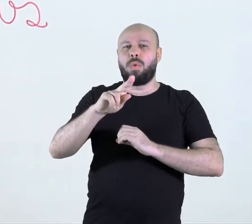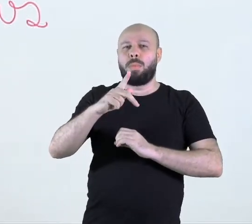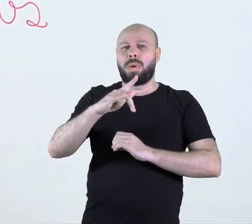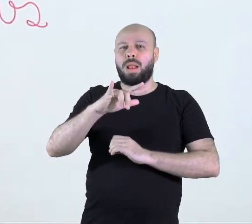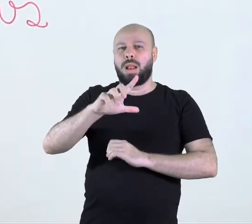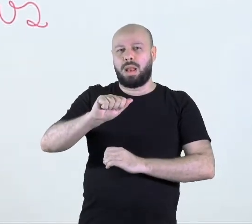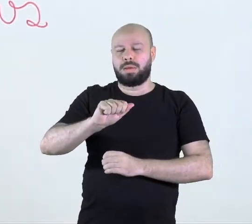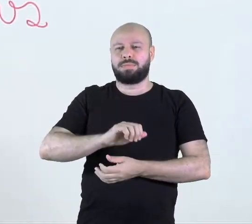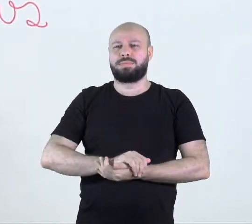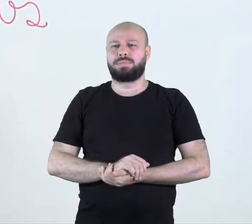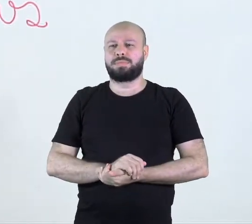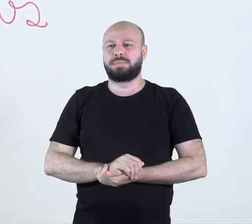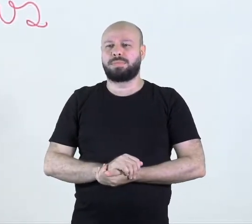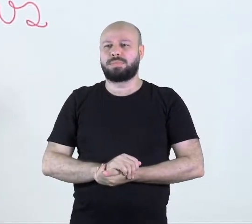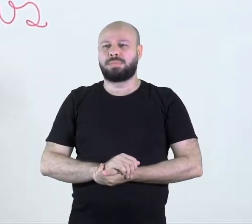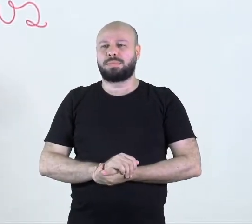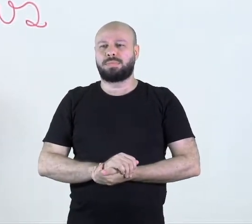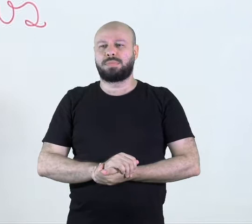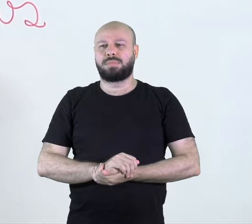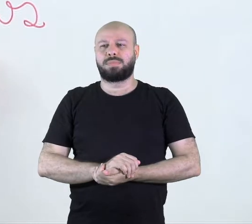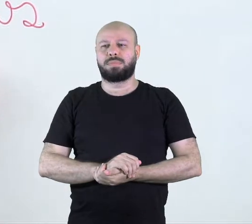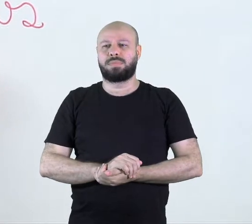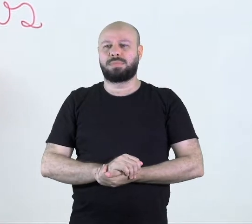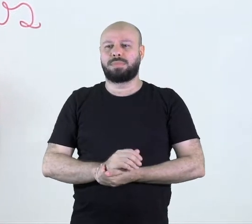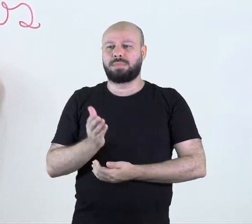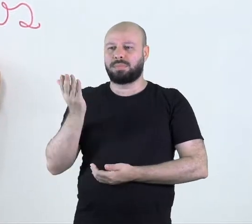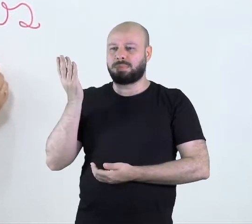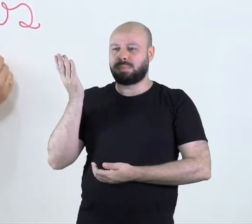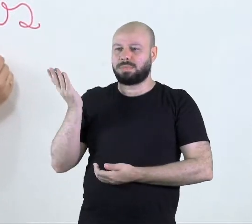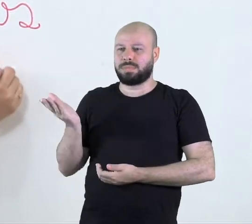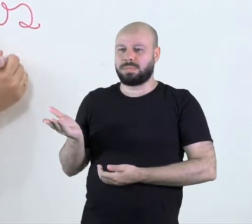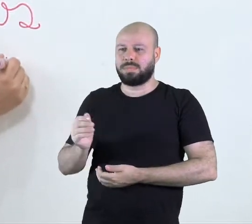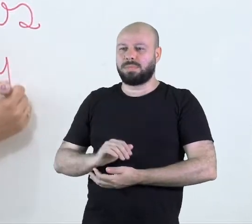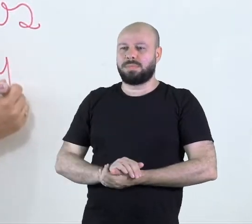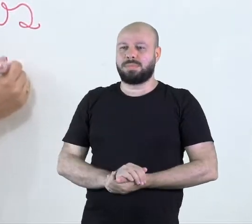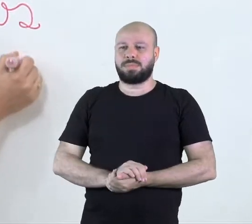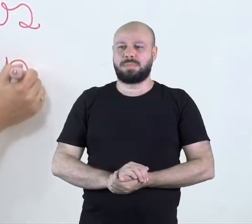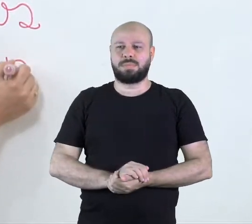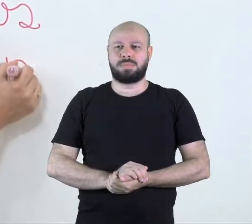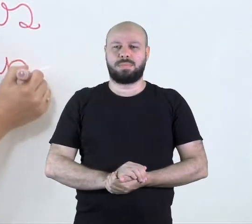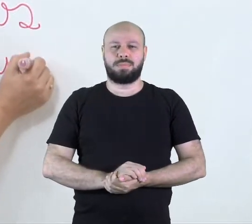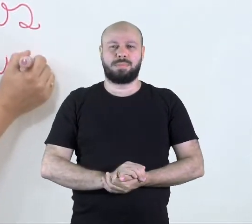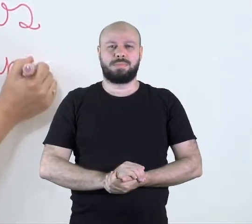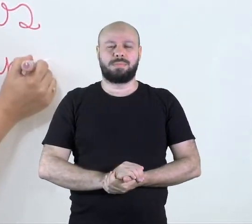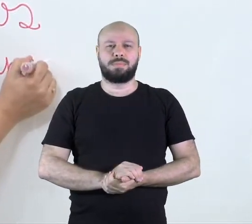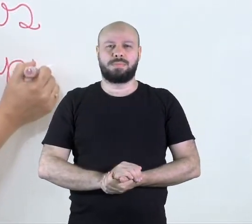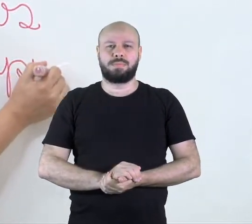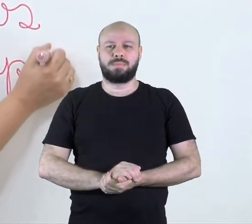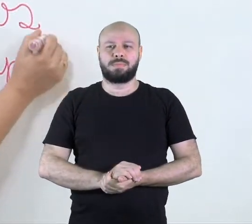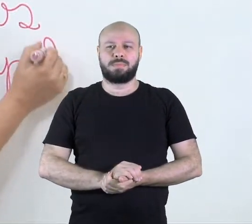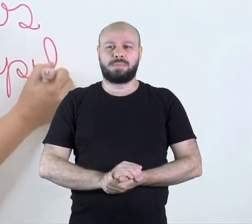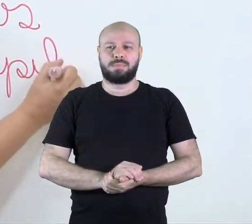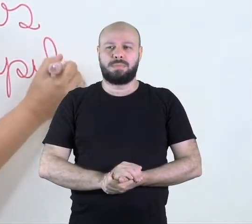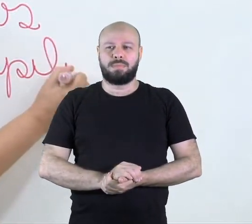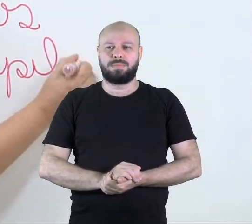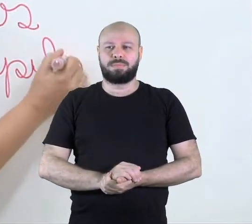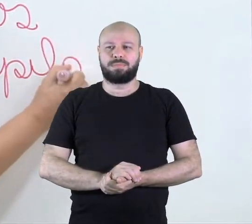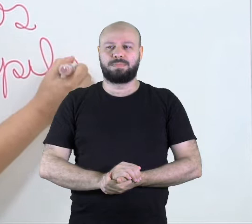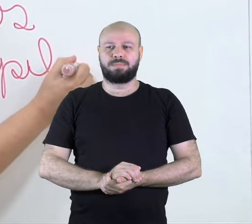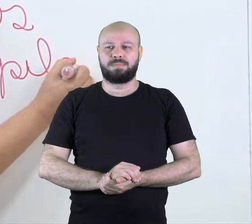Olha que nome! Pupila. Essa parte é aonde